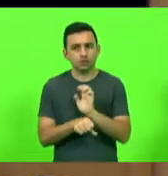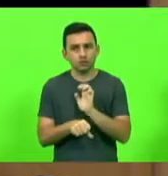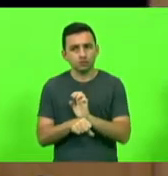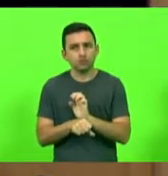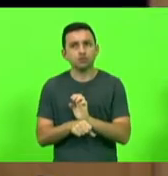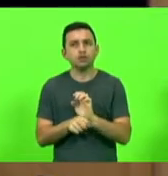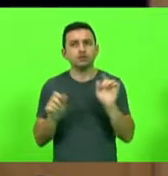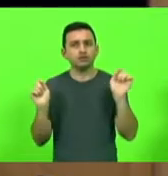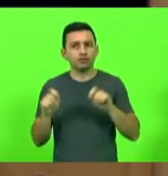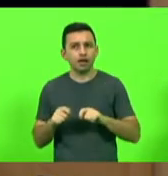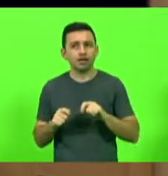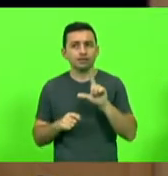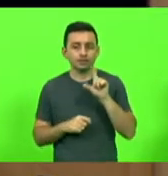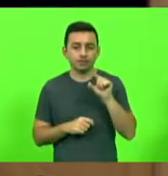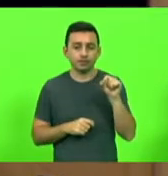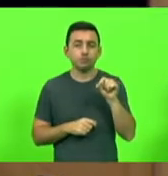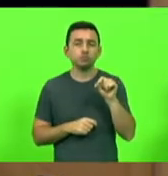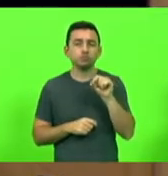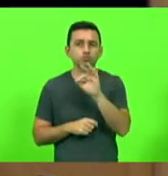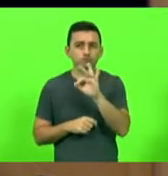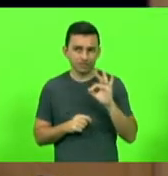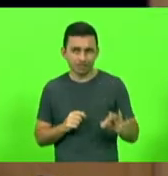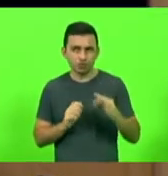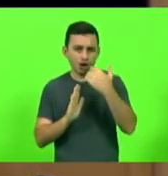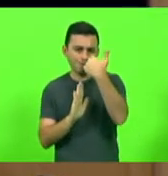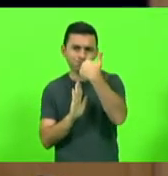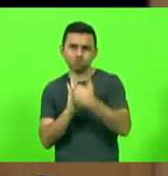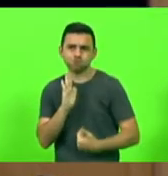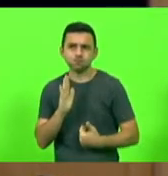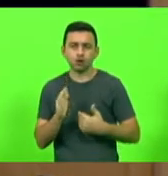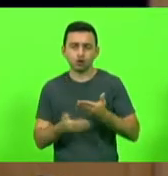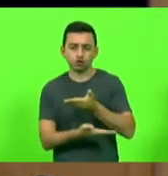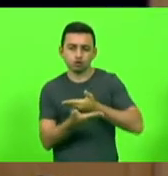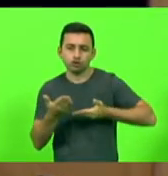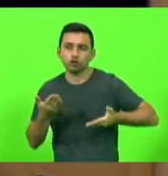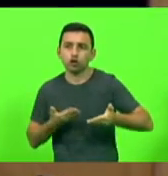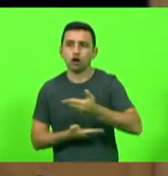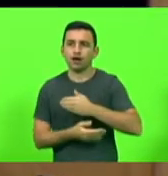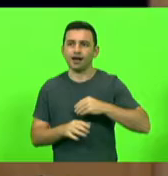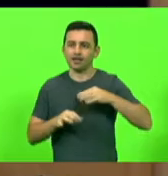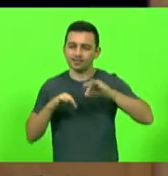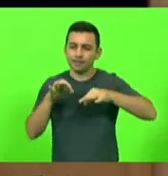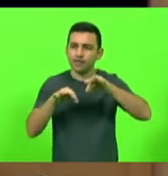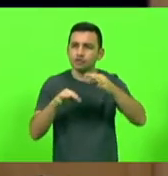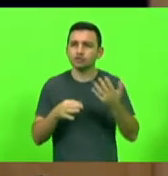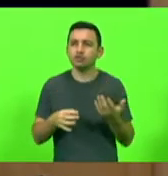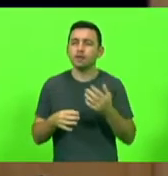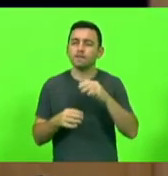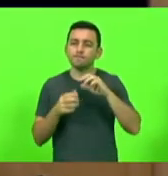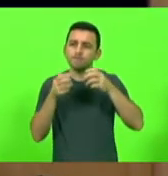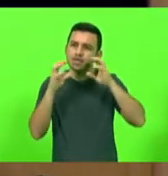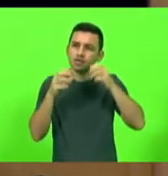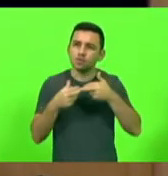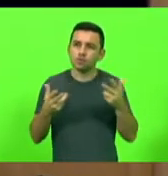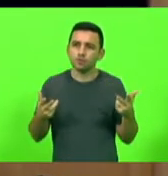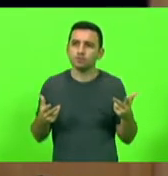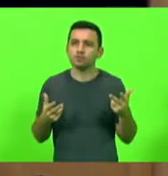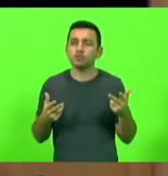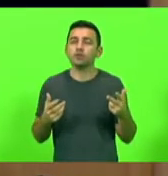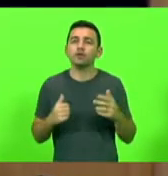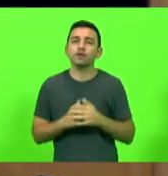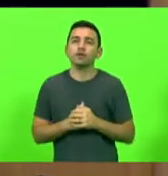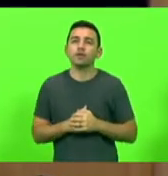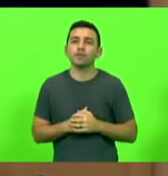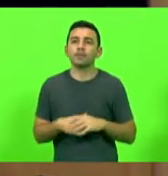100% de desconto no próximo troca-troca de semente de milho do programa. E eu quero